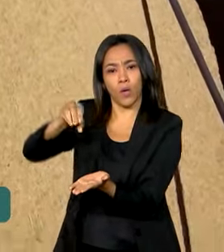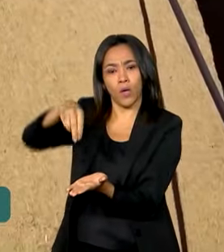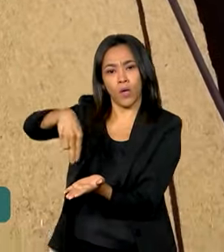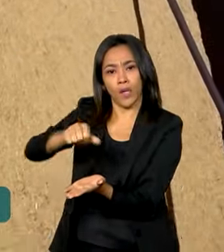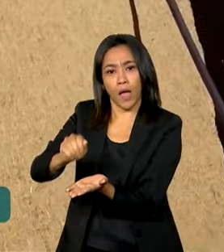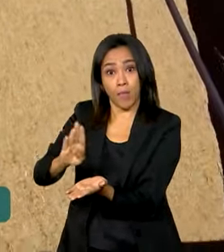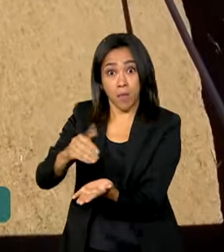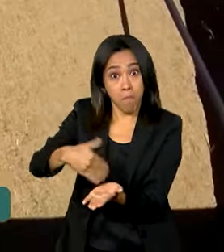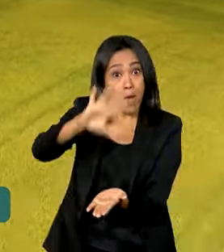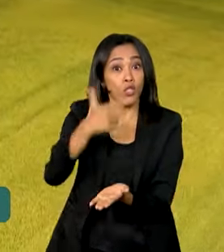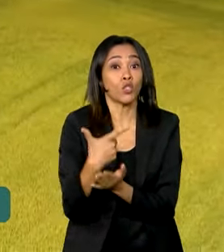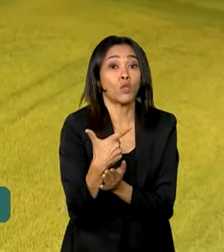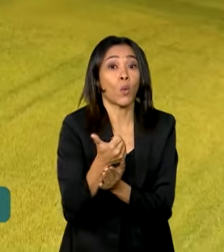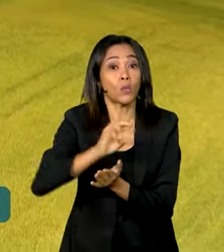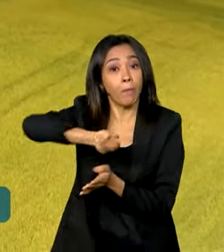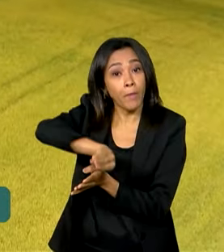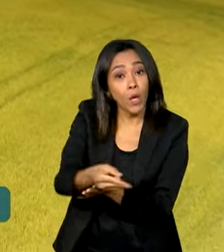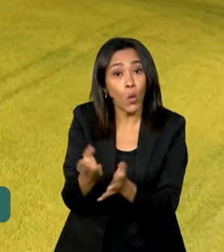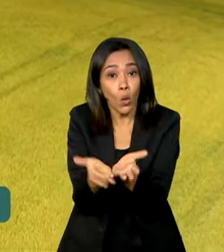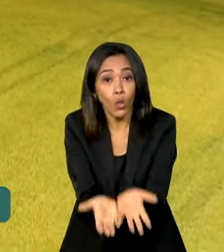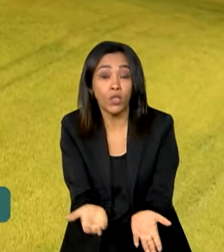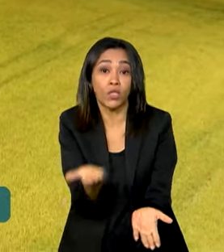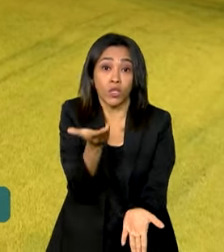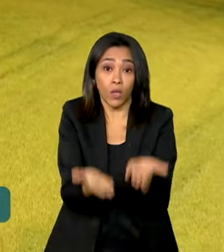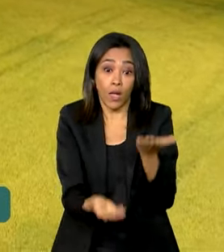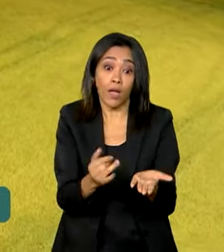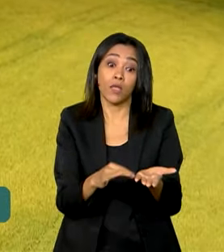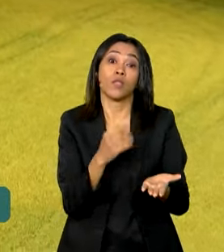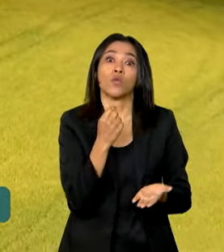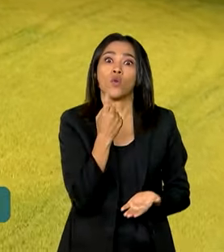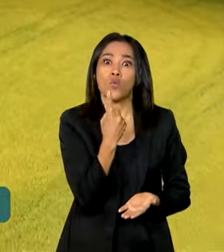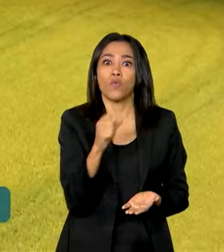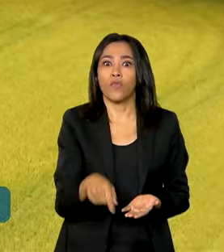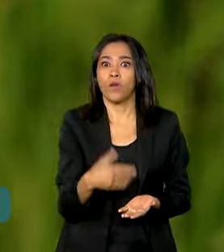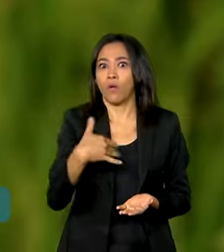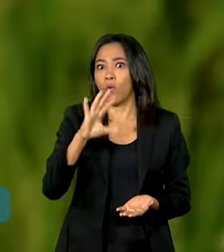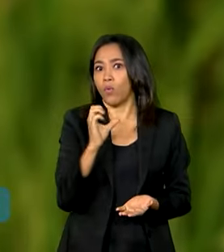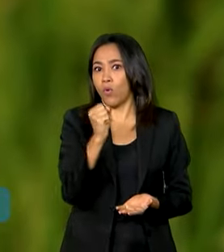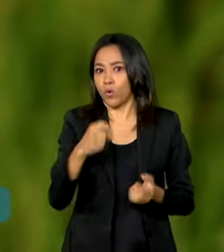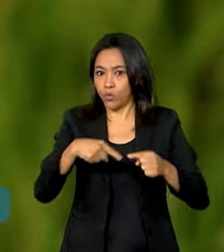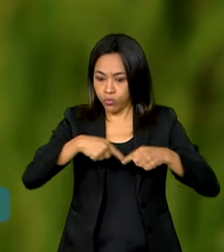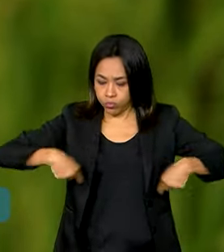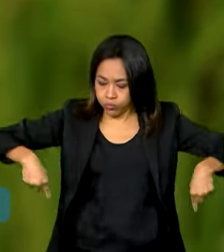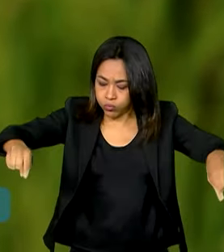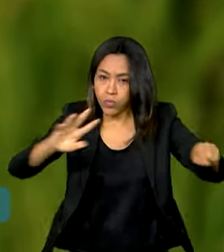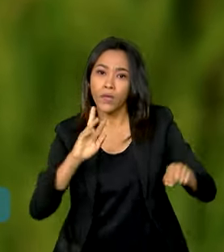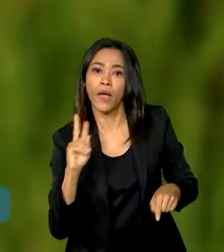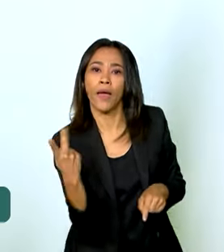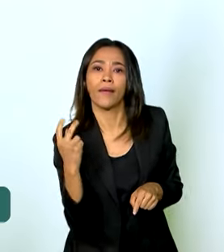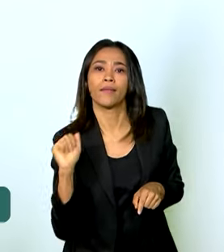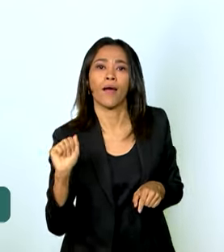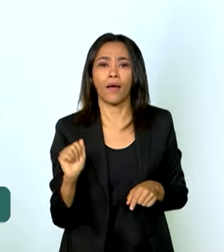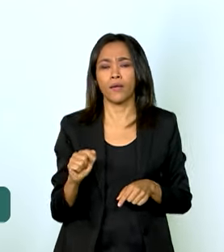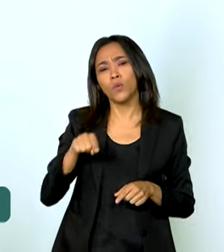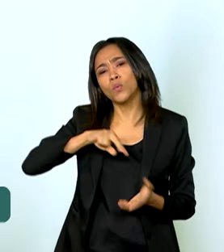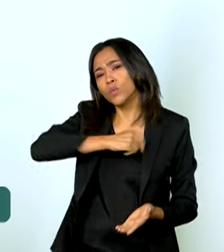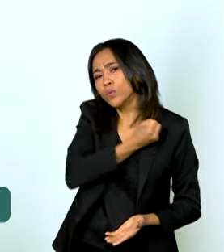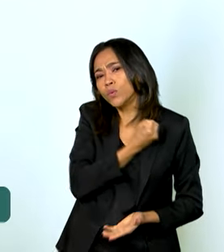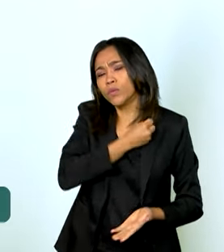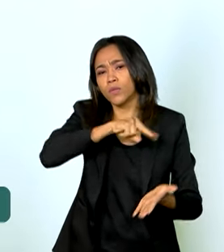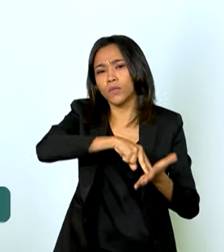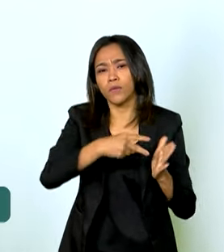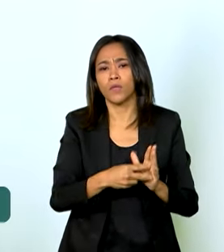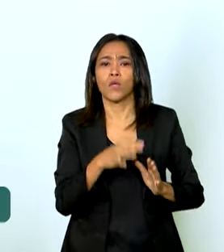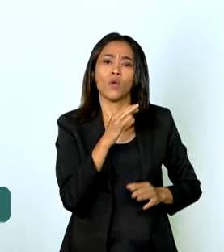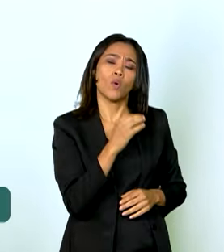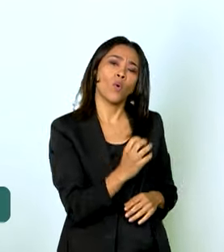12 milhões de toneladas, com quase 1,8 milhão de hectares plantados. Os números representam um aumento de 8,3